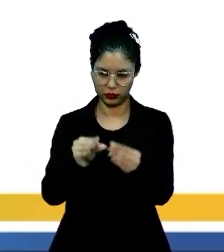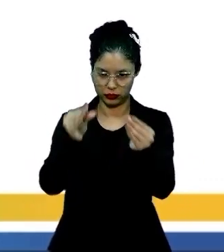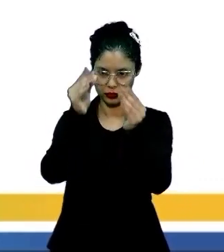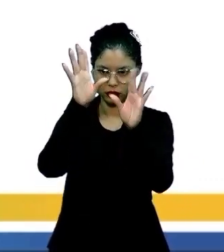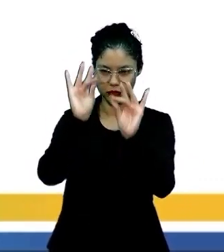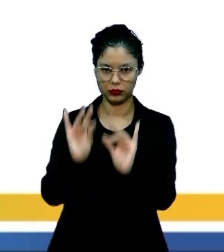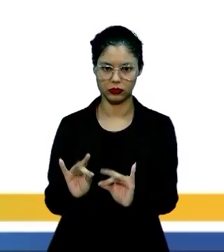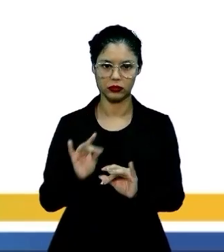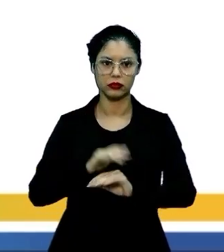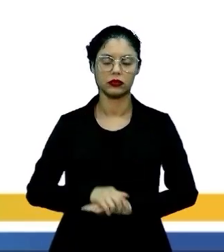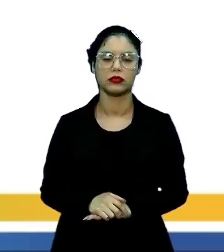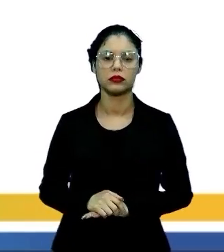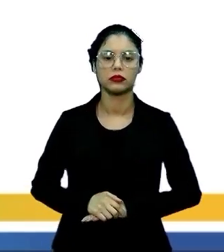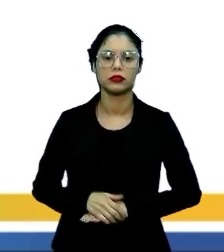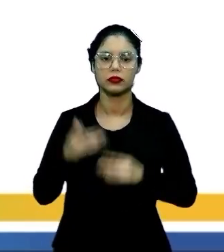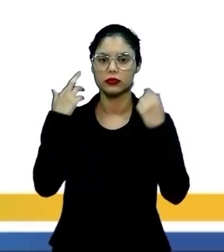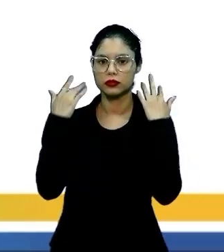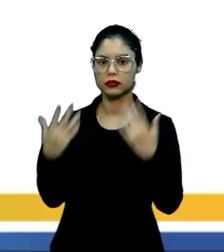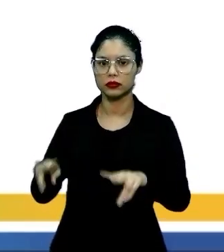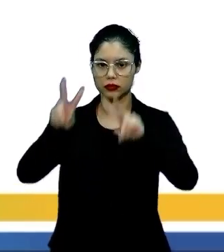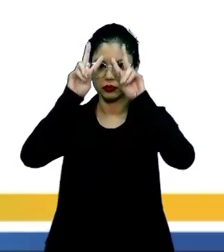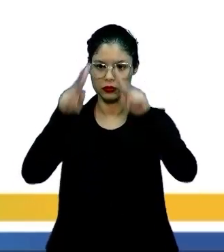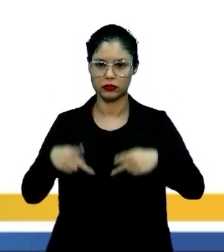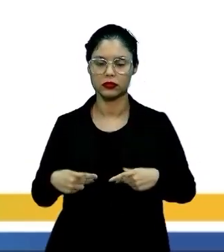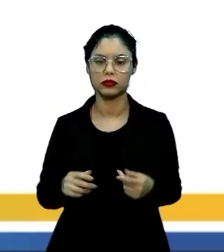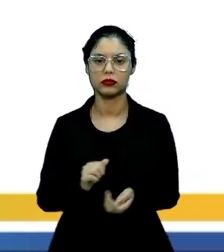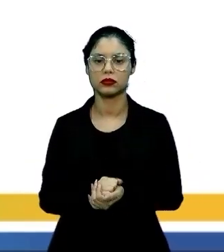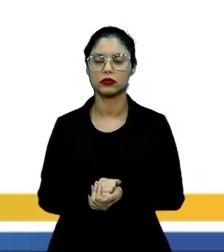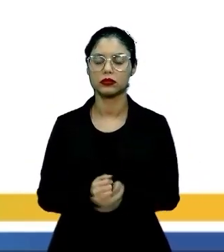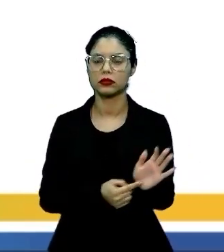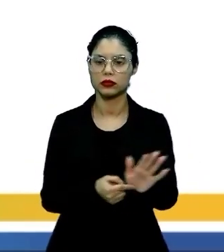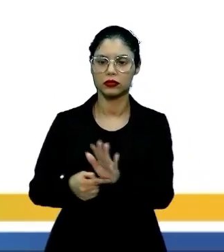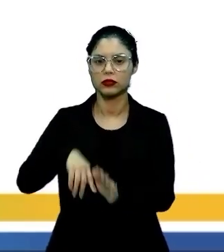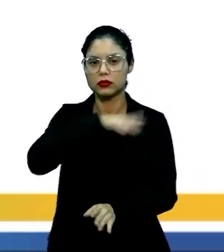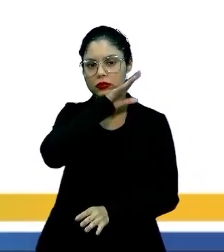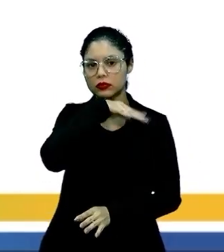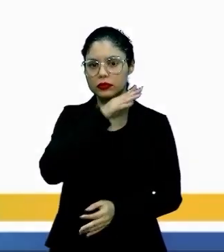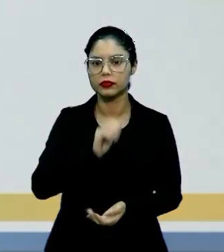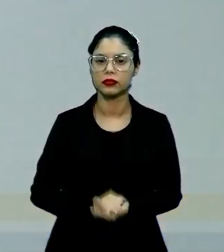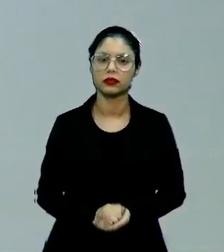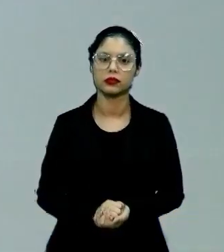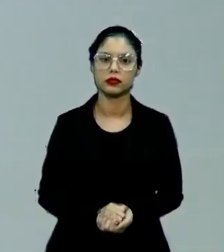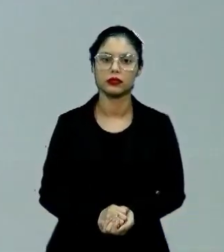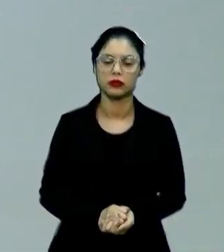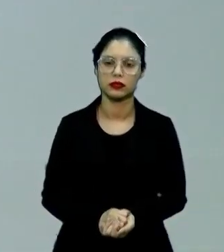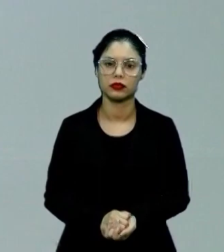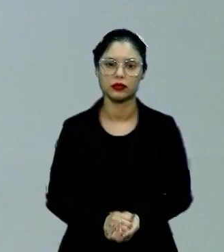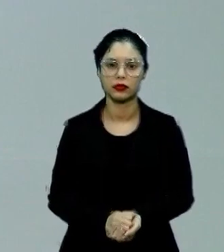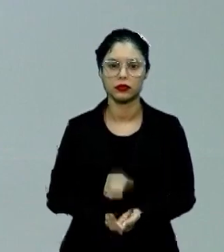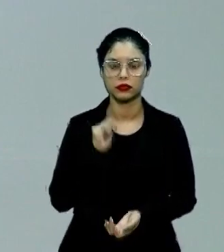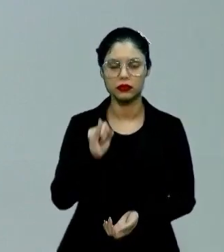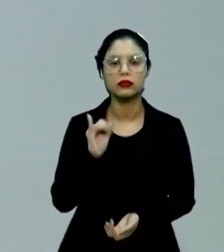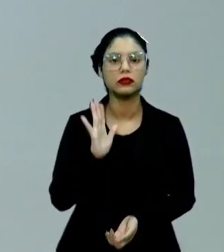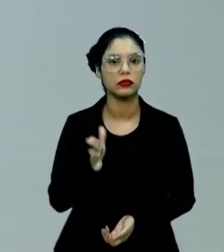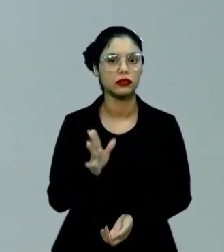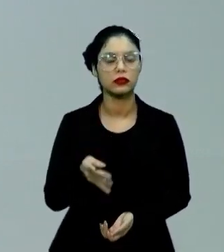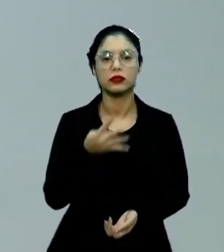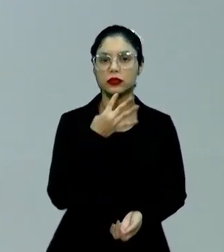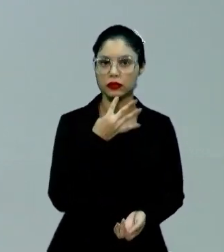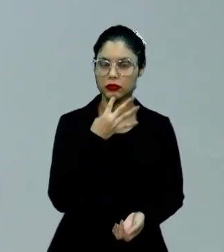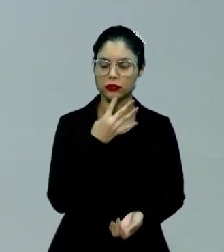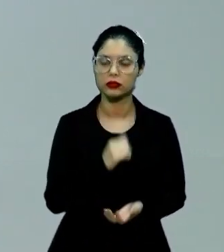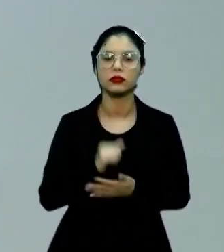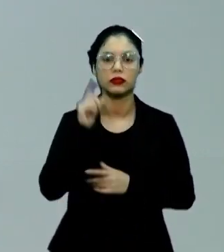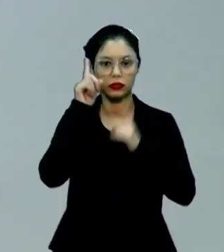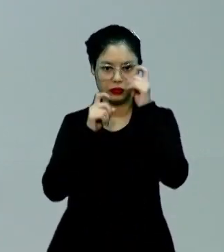produções. Já o naturalismo, o ser humano, ele é mostrado como um animal. Eu não sei se você já ouviu falar nessa